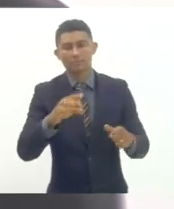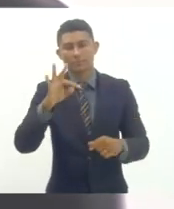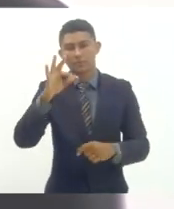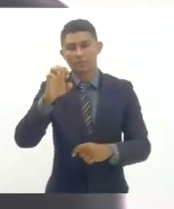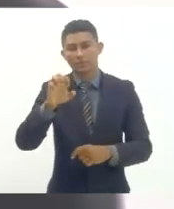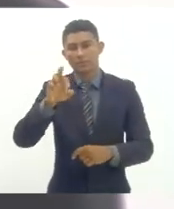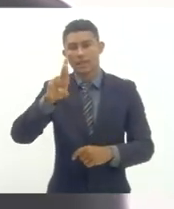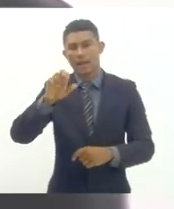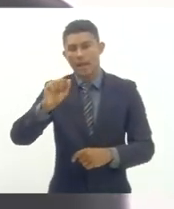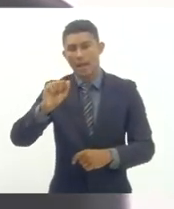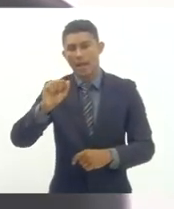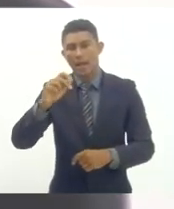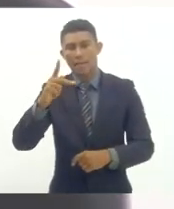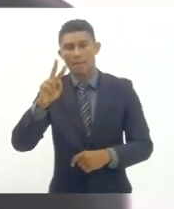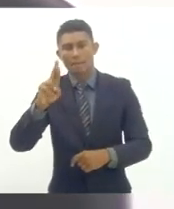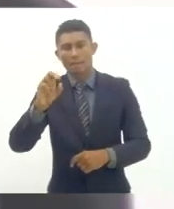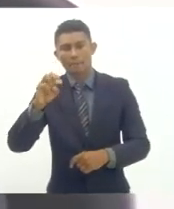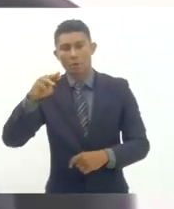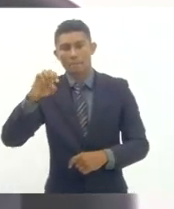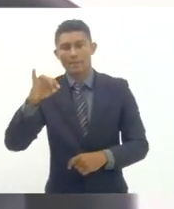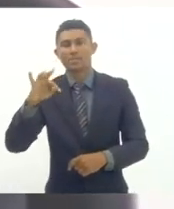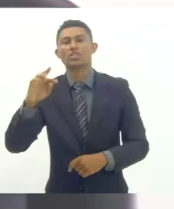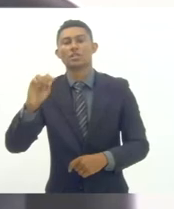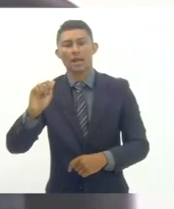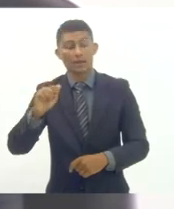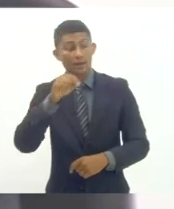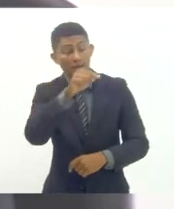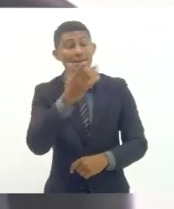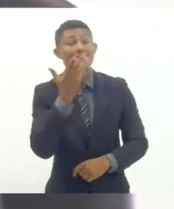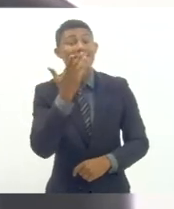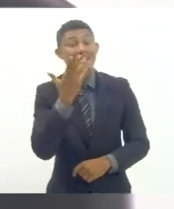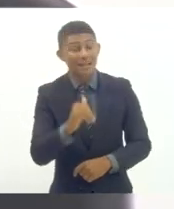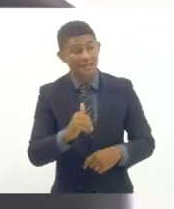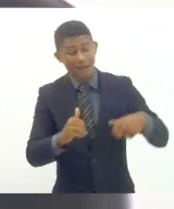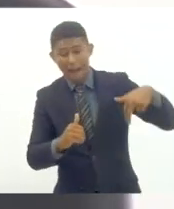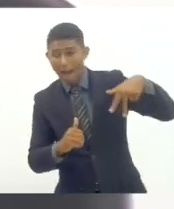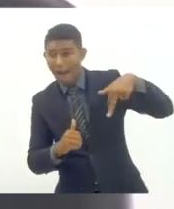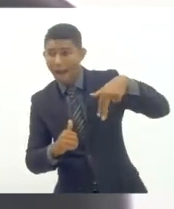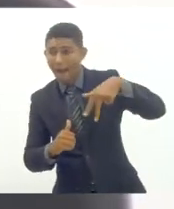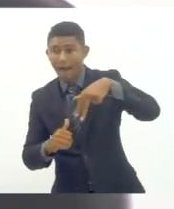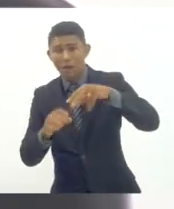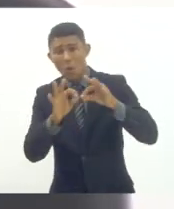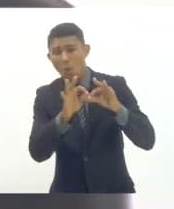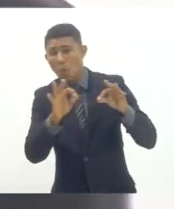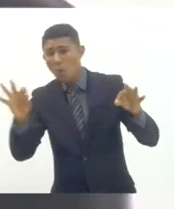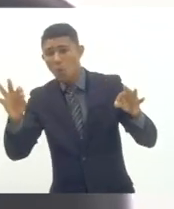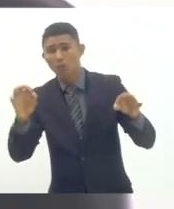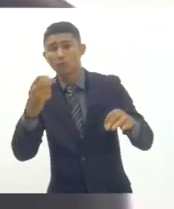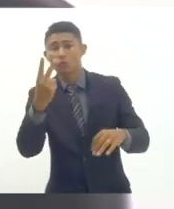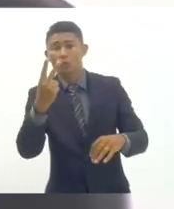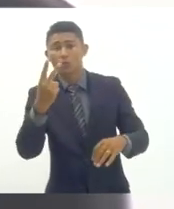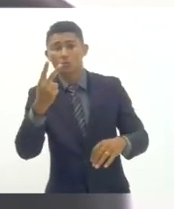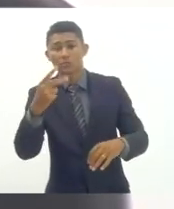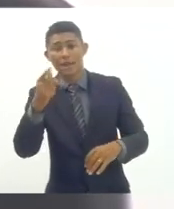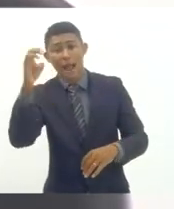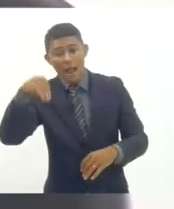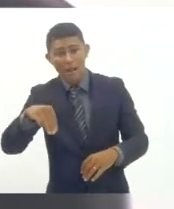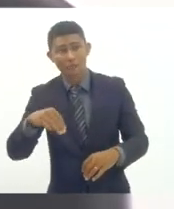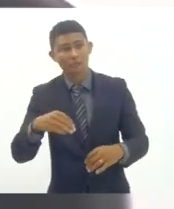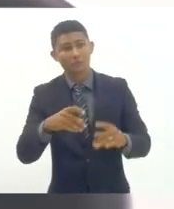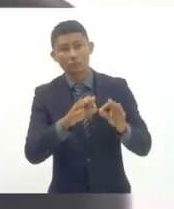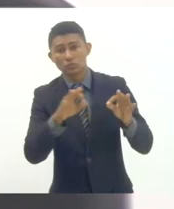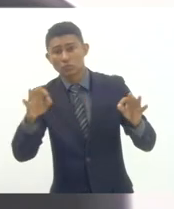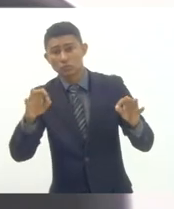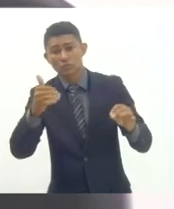o desafio de crianças que andam de 2 a 10 quilômetros por dia para ter o acesso à educação básica ver que nas